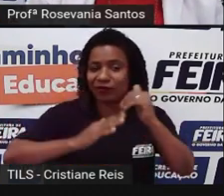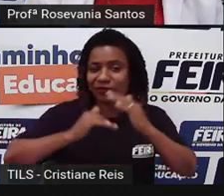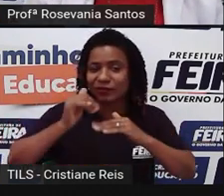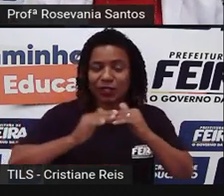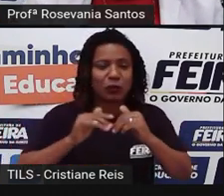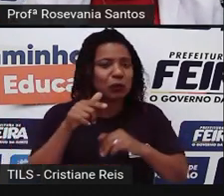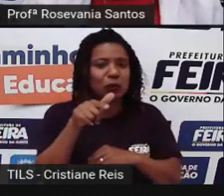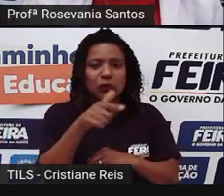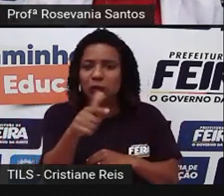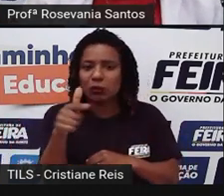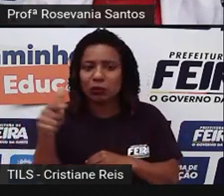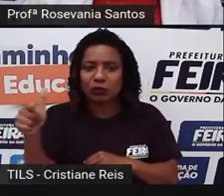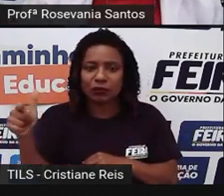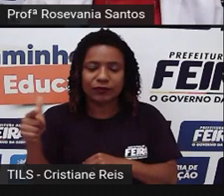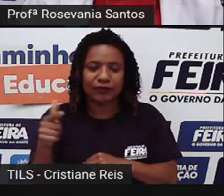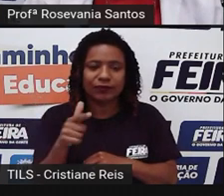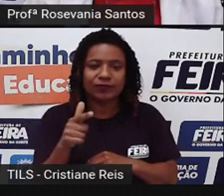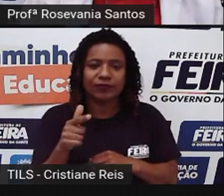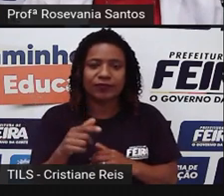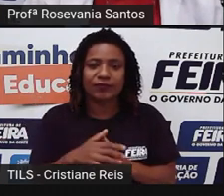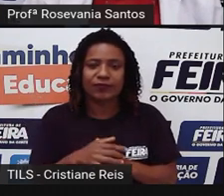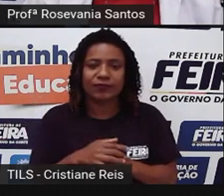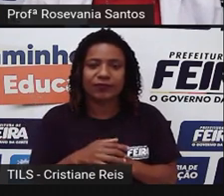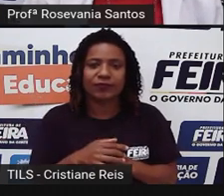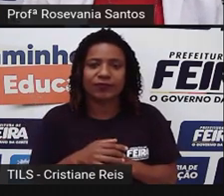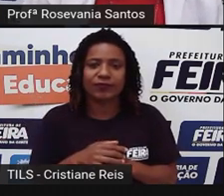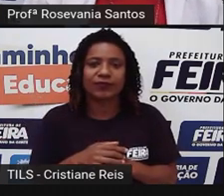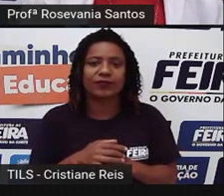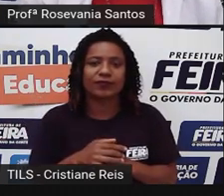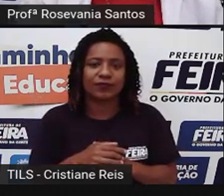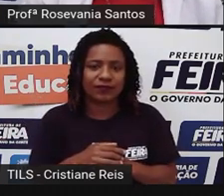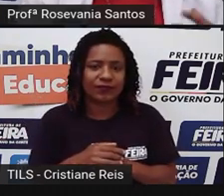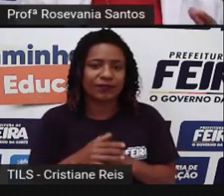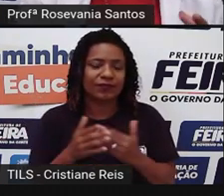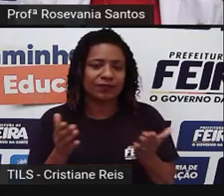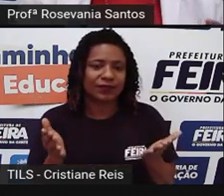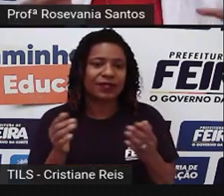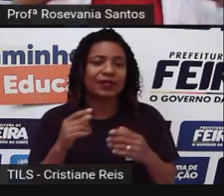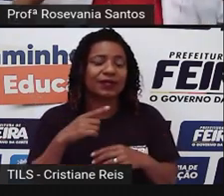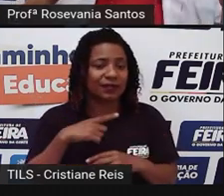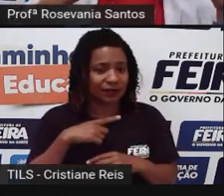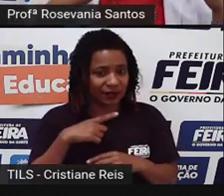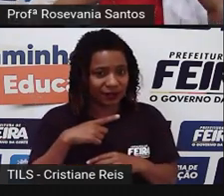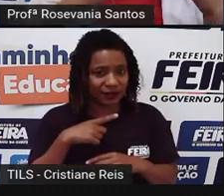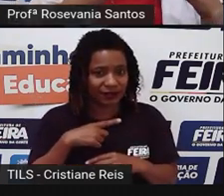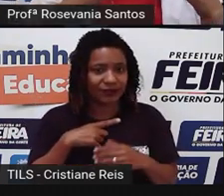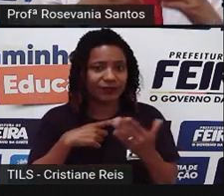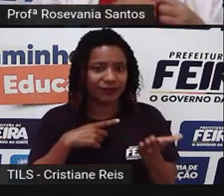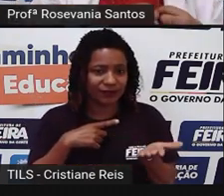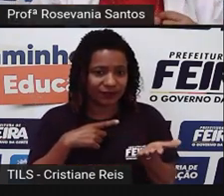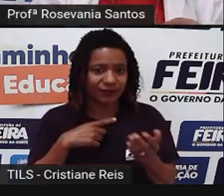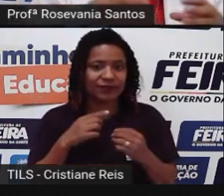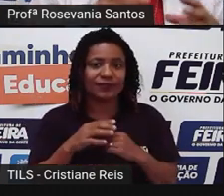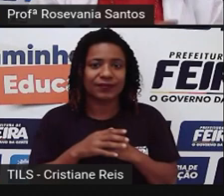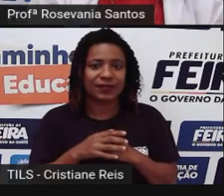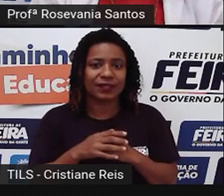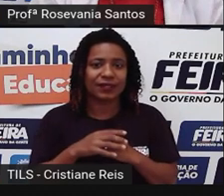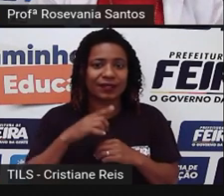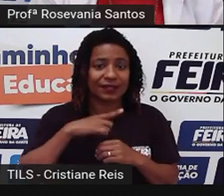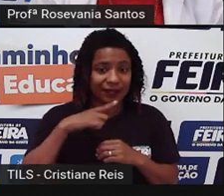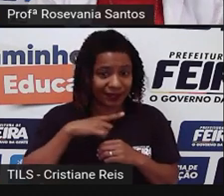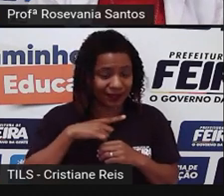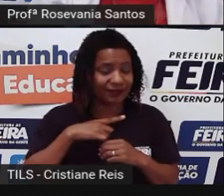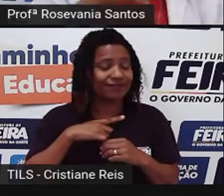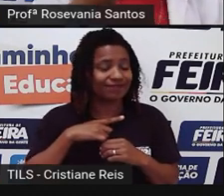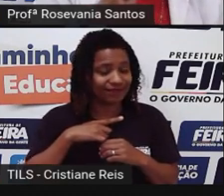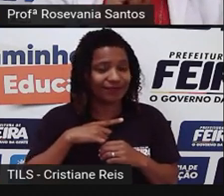escassos. Desculpa que a própria com um Szinho aqui a mais, né? Então, de qualquer forma, essa procura é o consumidor